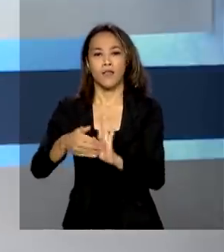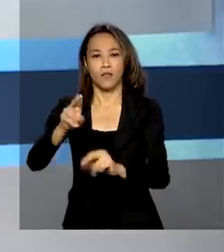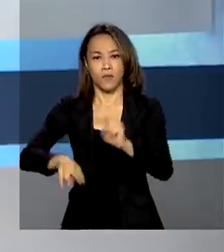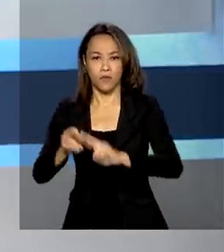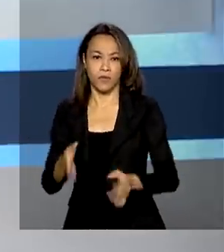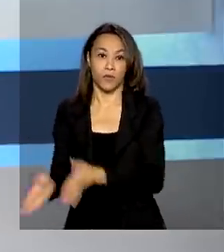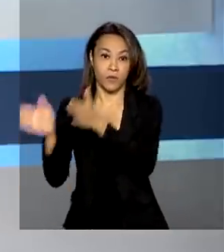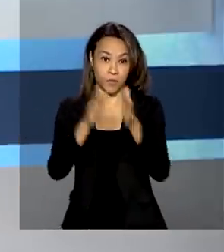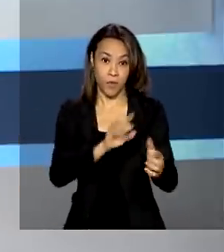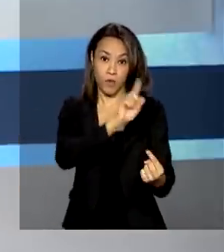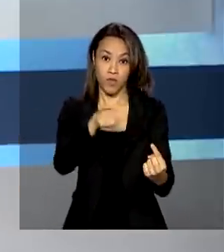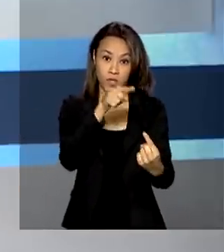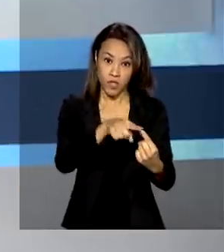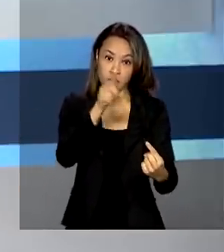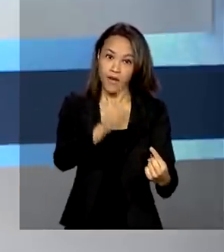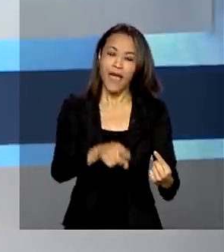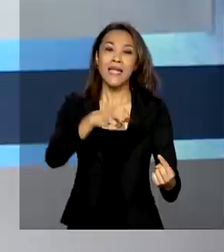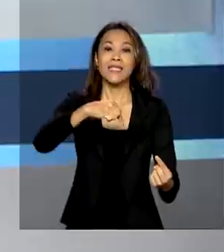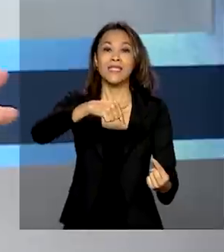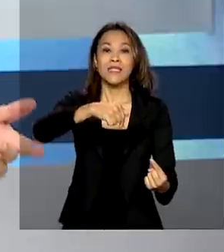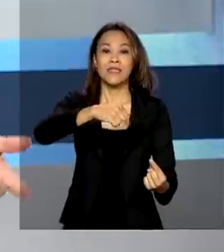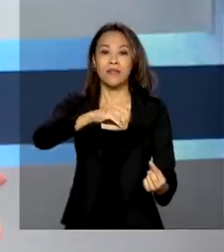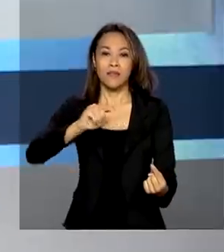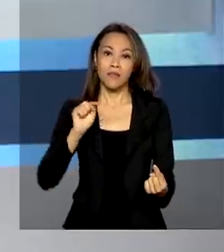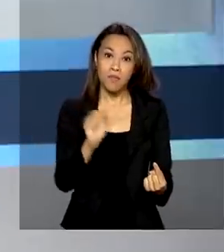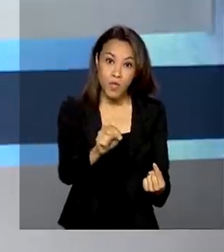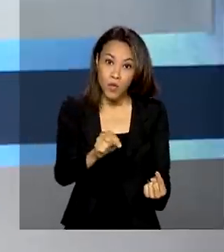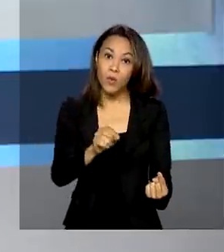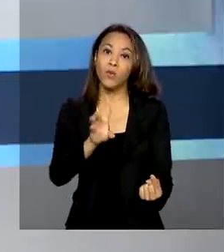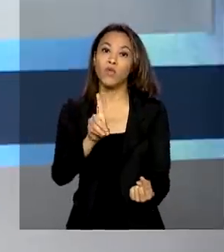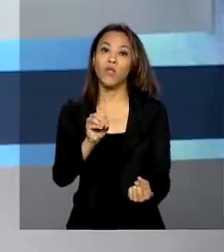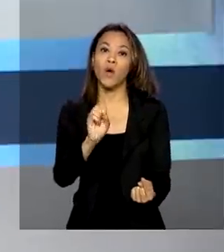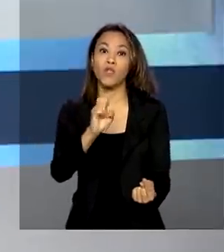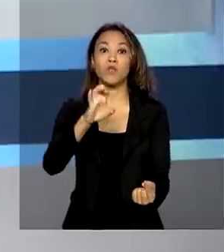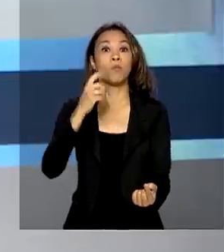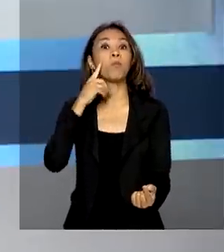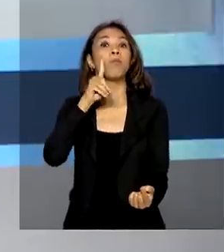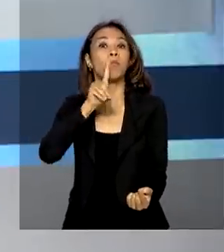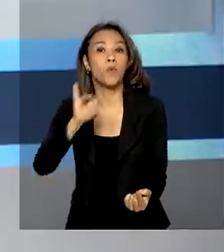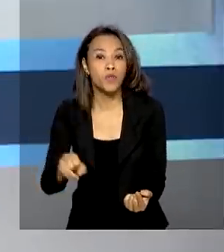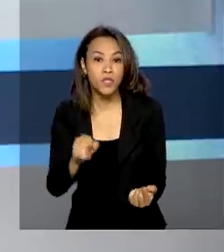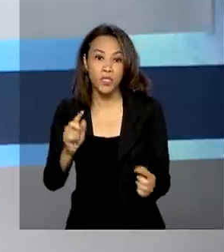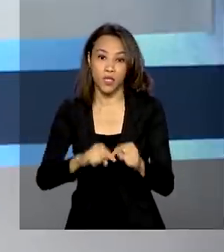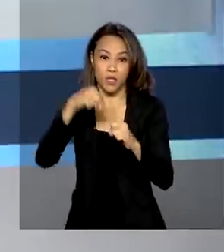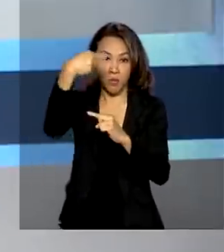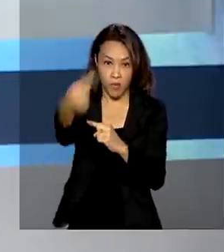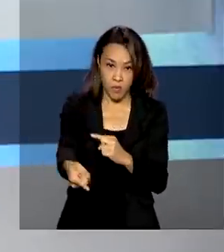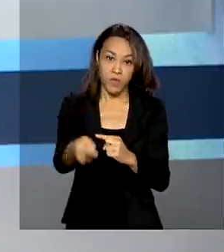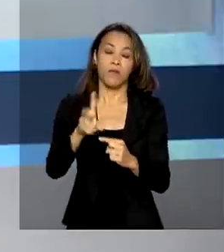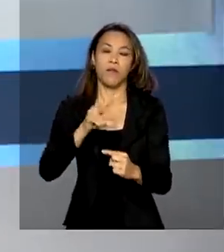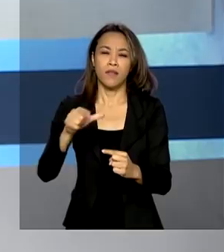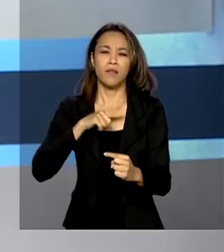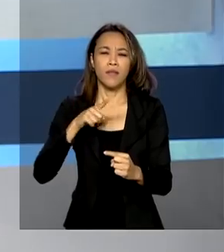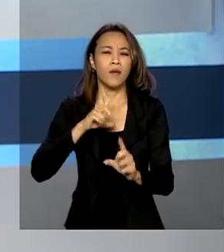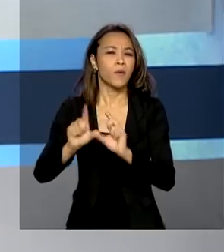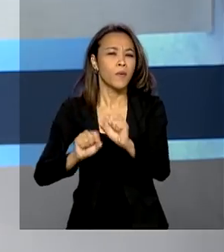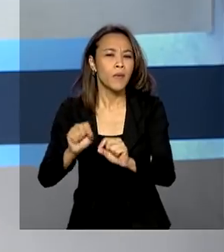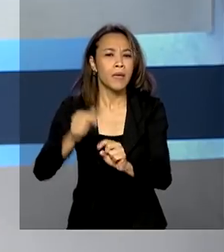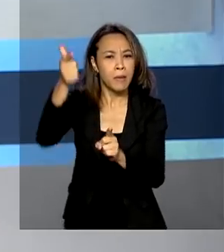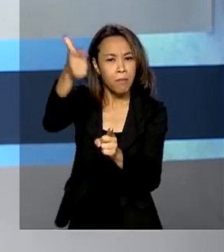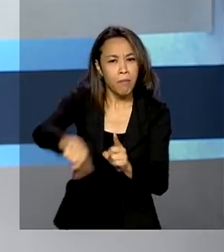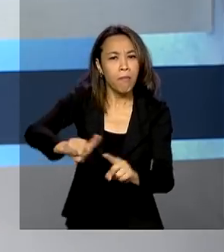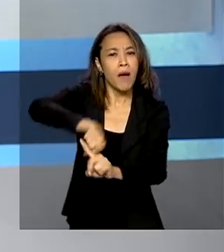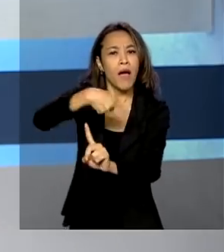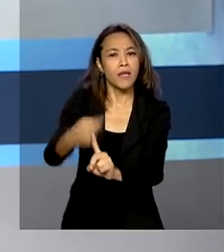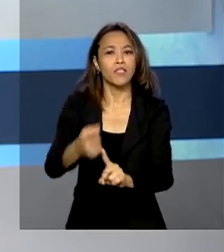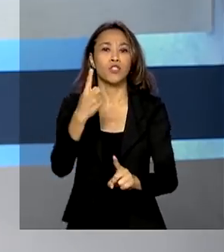produzir 700 mil doses por dia. No final de março, uma segunda linha vai entrar em operação, o que vai permitir o envase de mais de 1